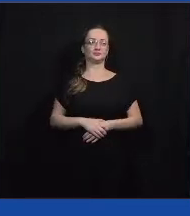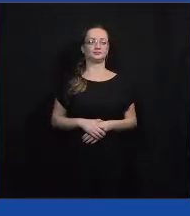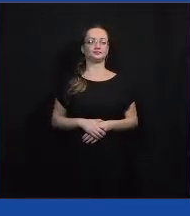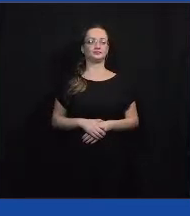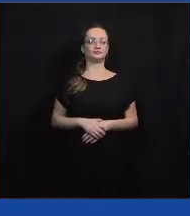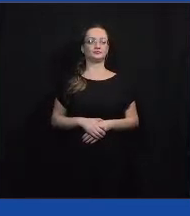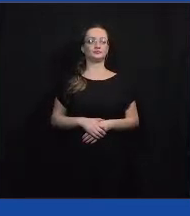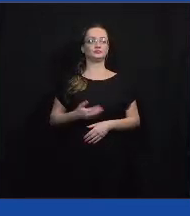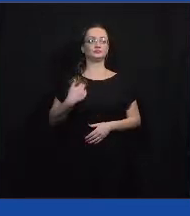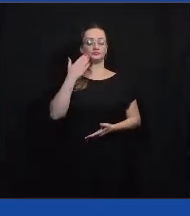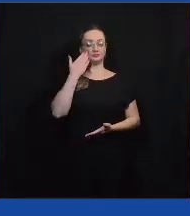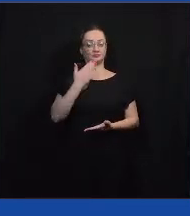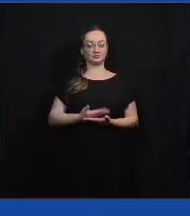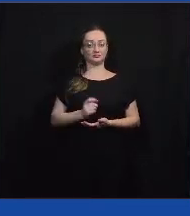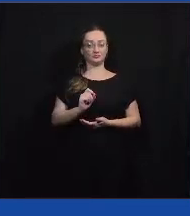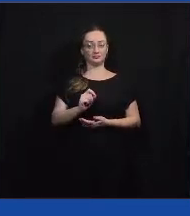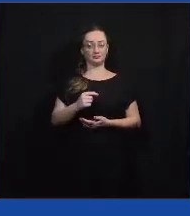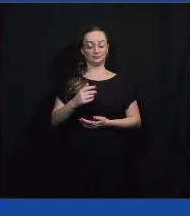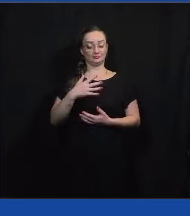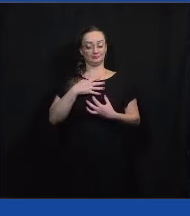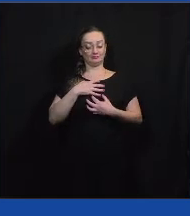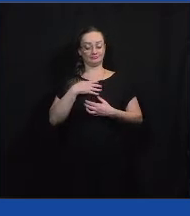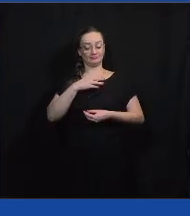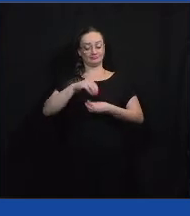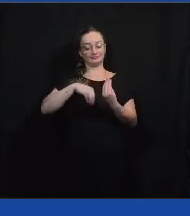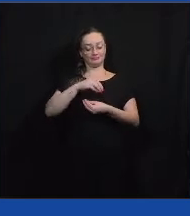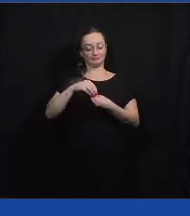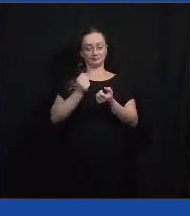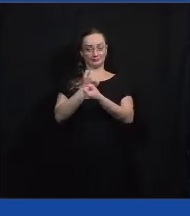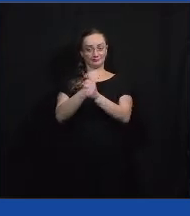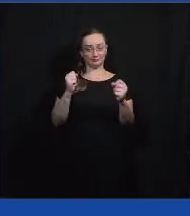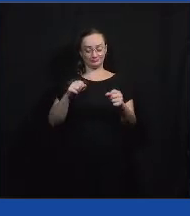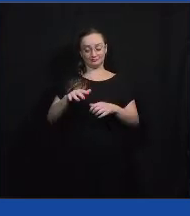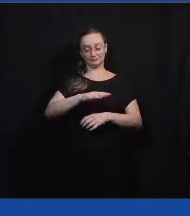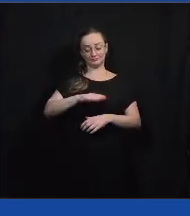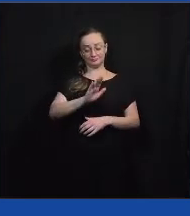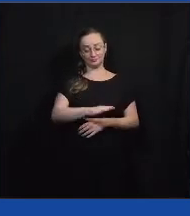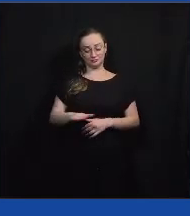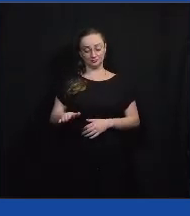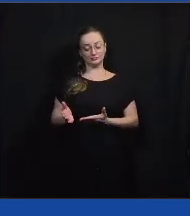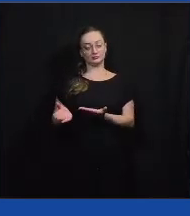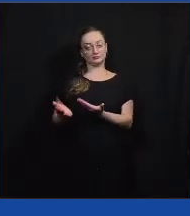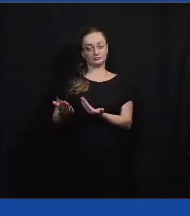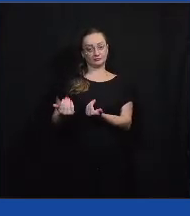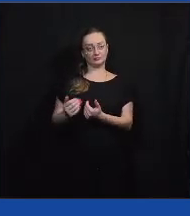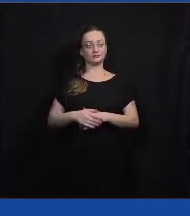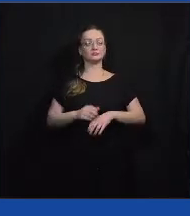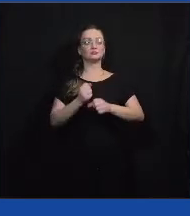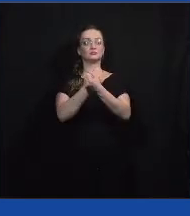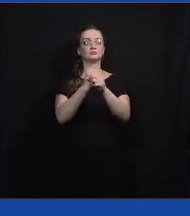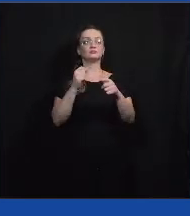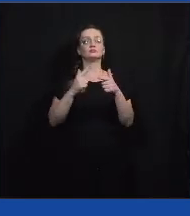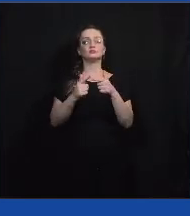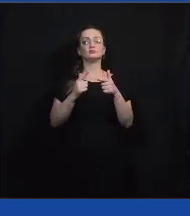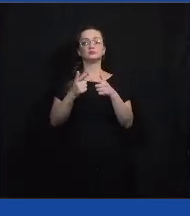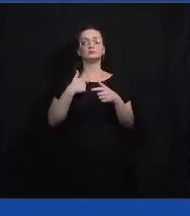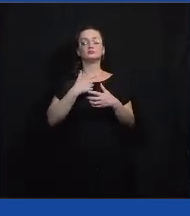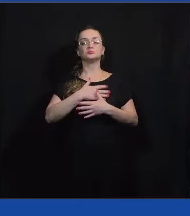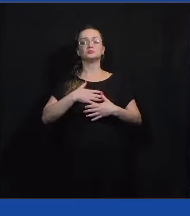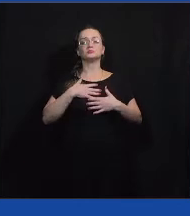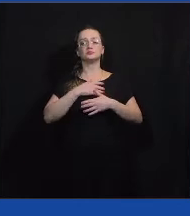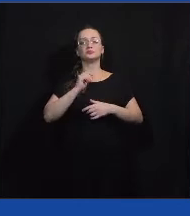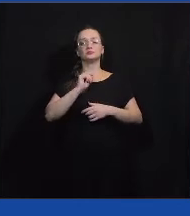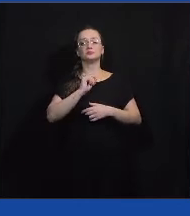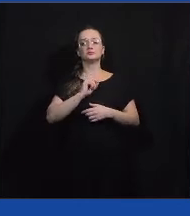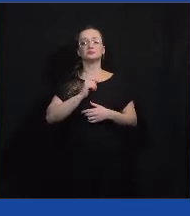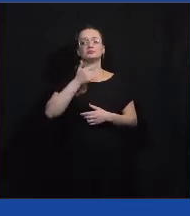acredito, pelo meu grande envolvimento com a área da infância e da juventude, que um dos grandes problemas que eu gostaria de